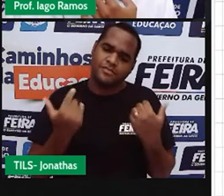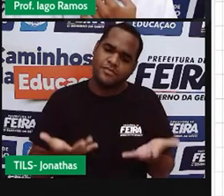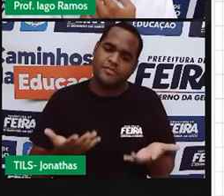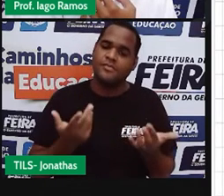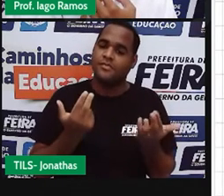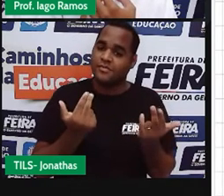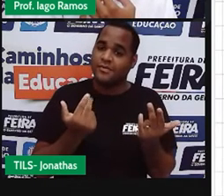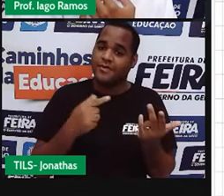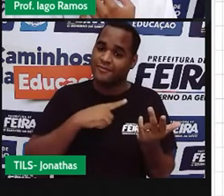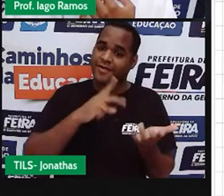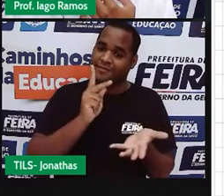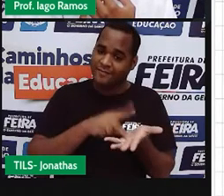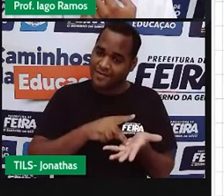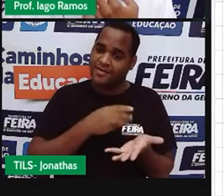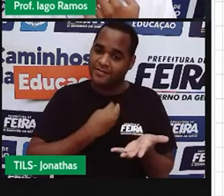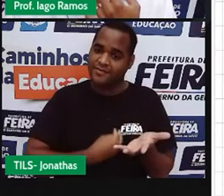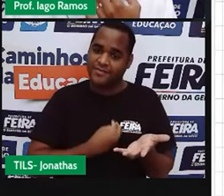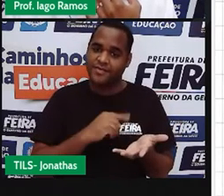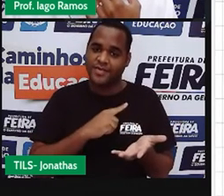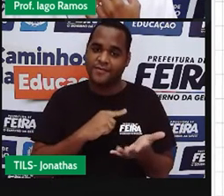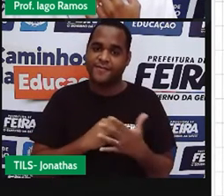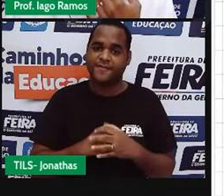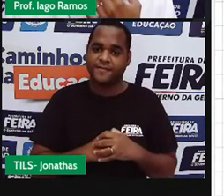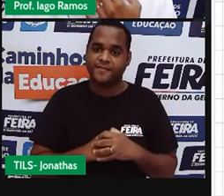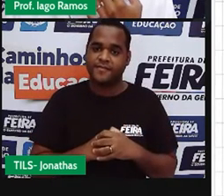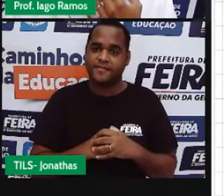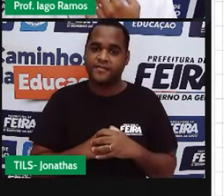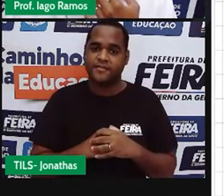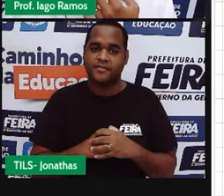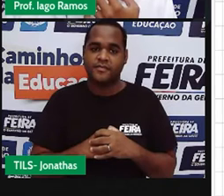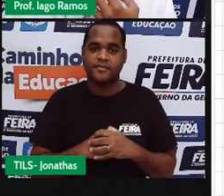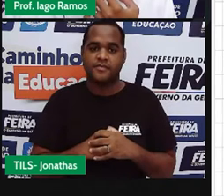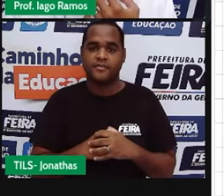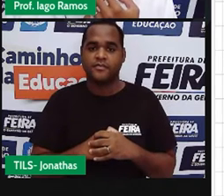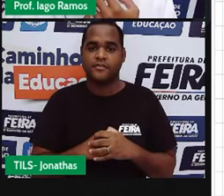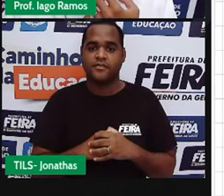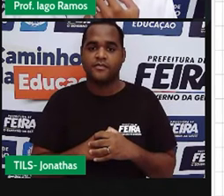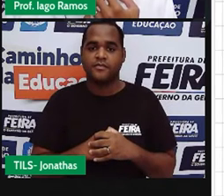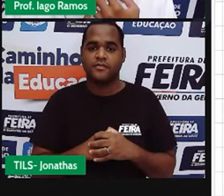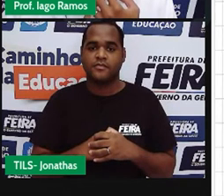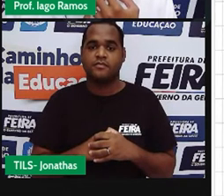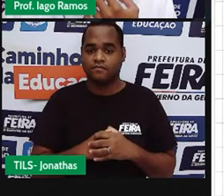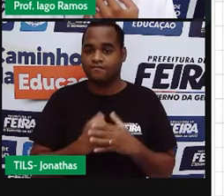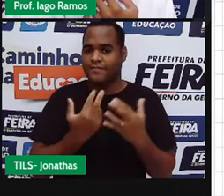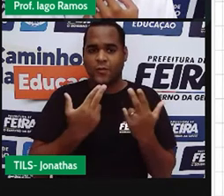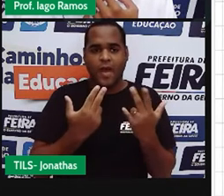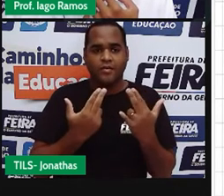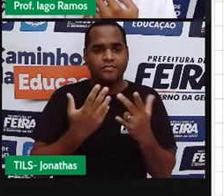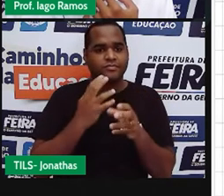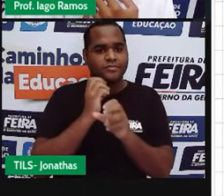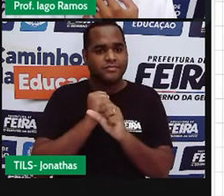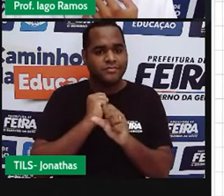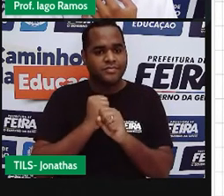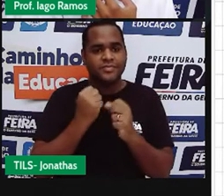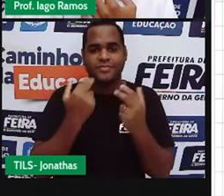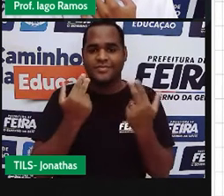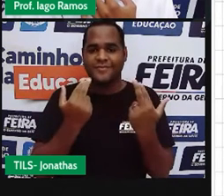É igualzinho. Olha. Dá a mesma coisa. A mesminha coisa. Olha.